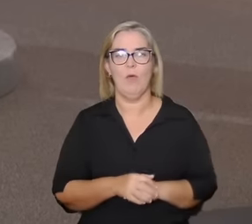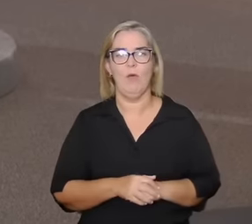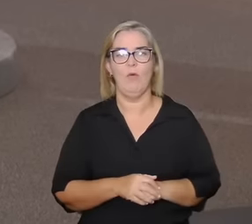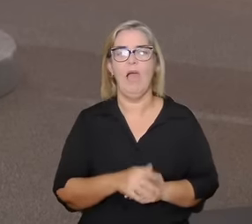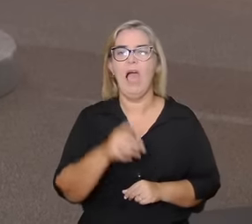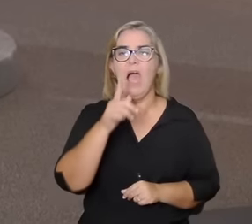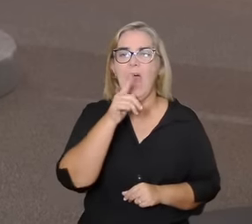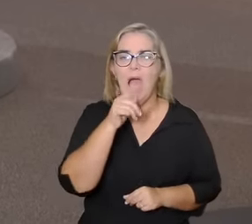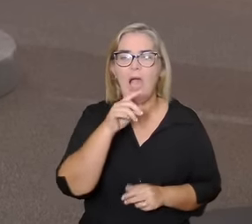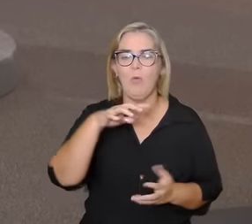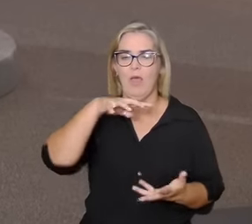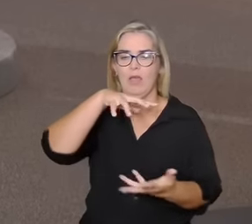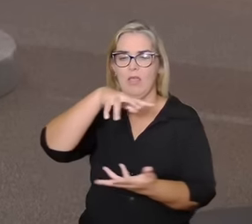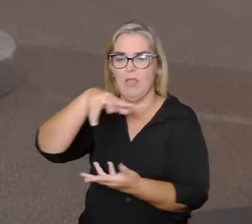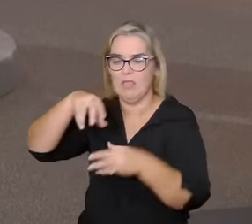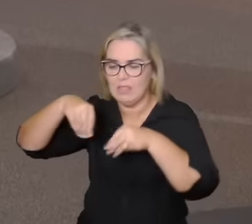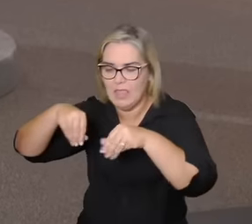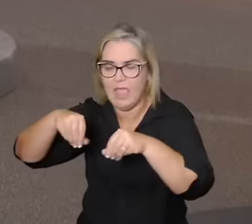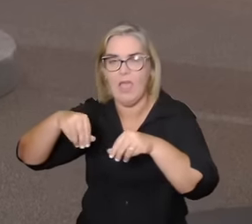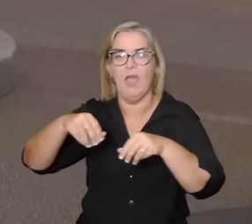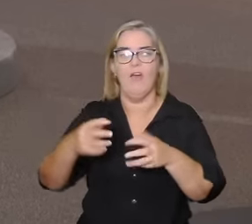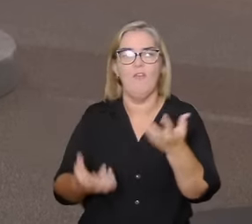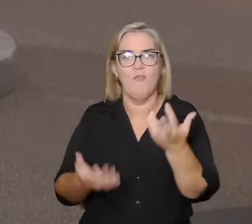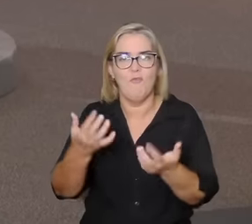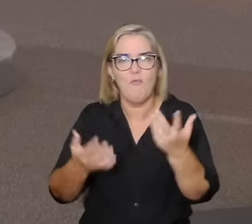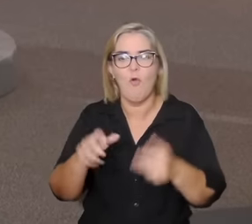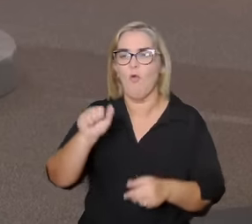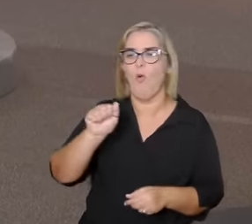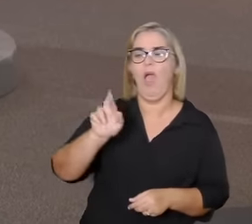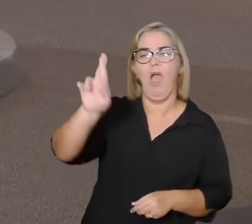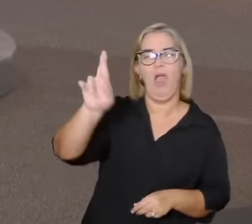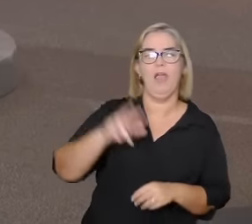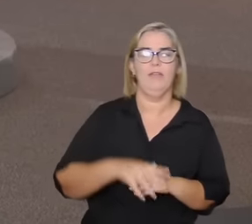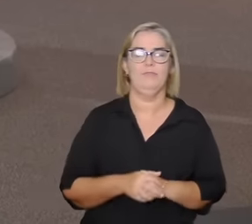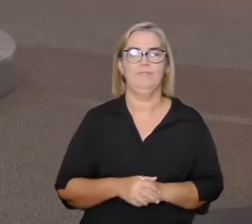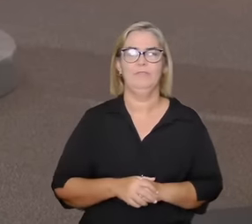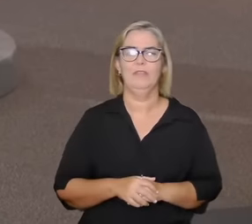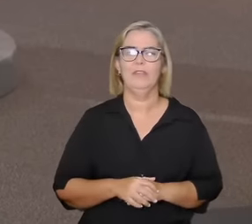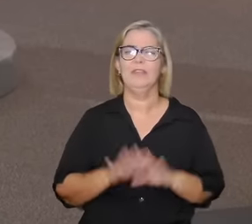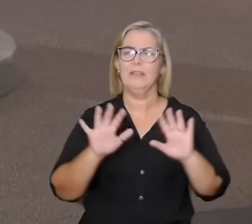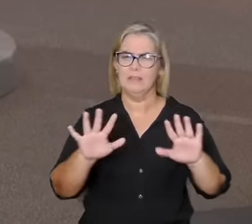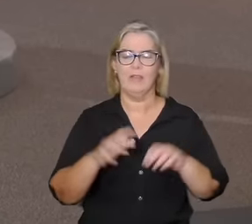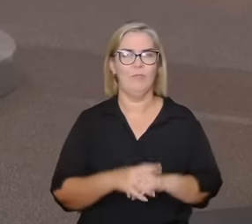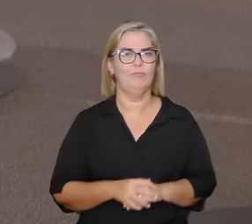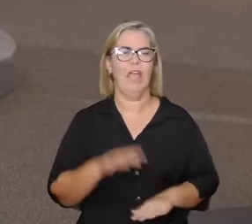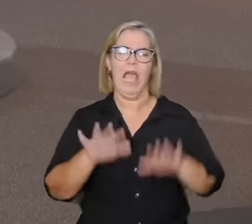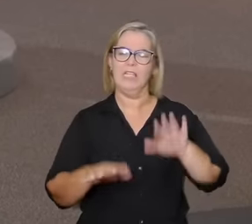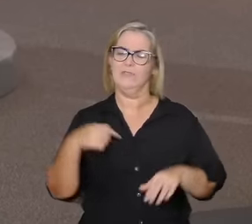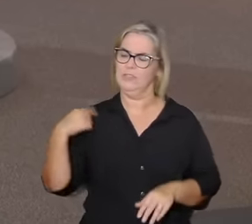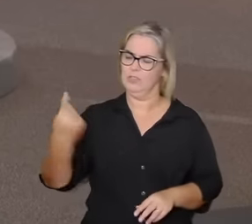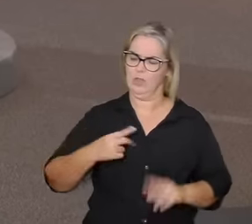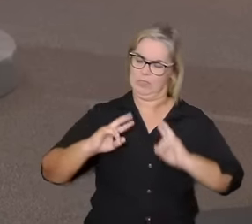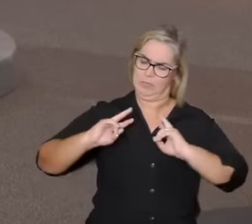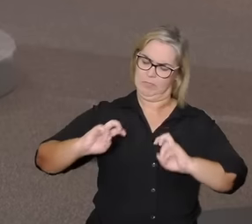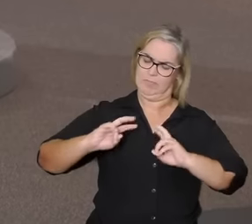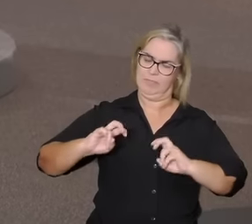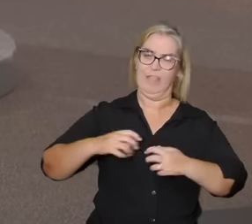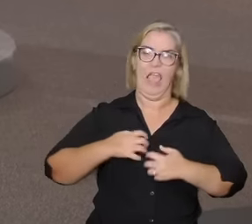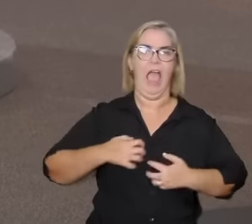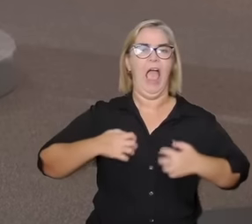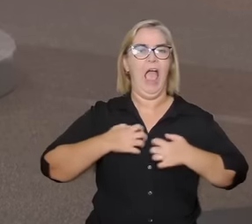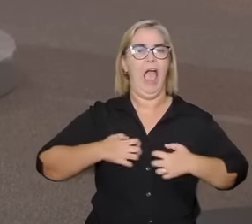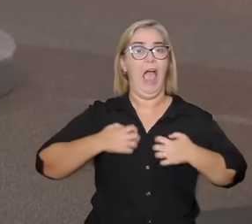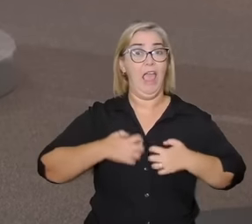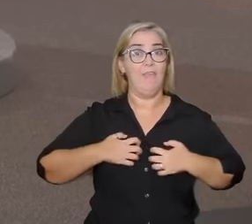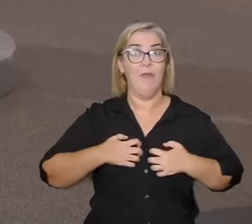fogo então pode ser que a nossa raiva seja uma água de rio